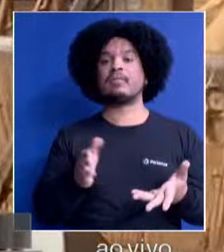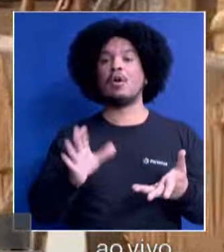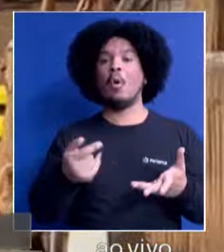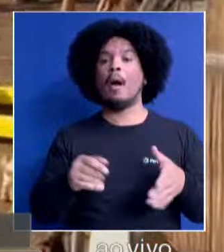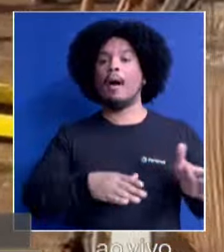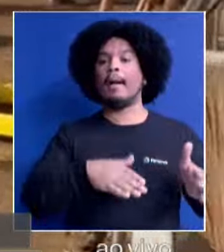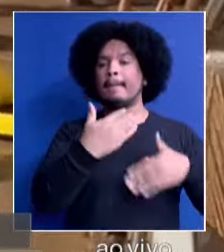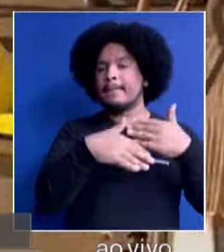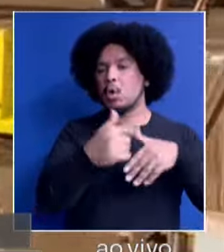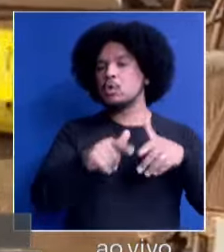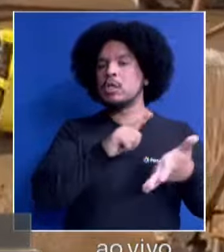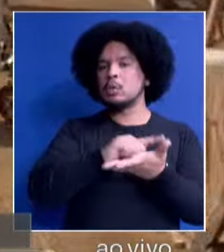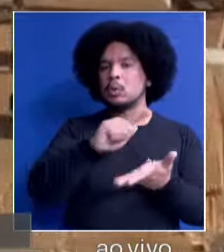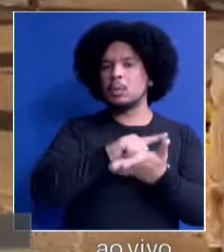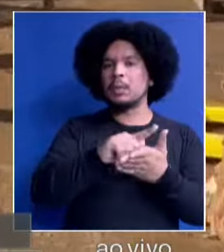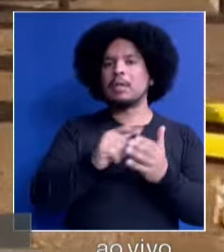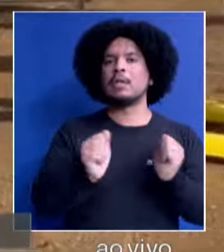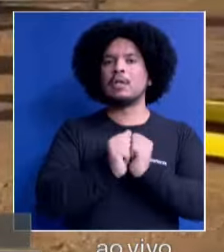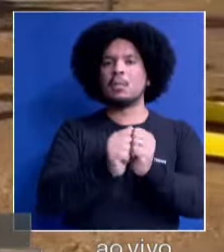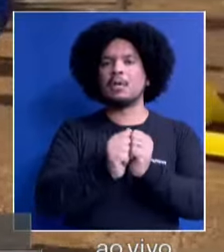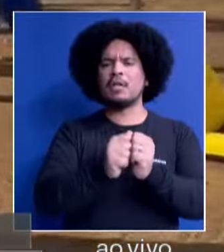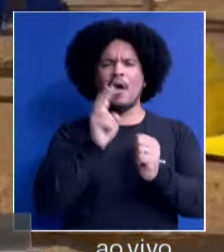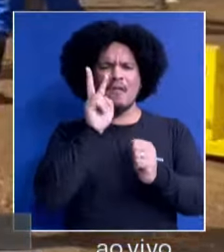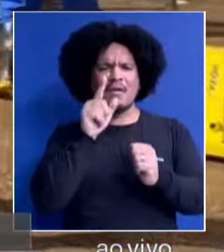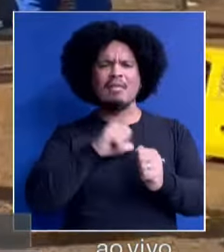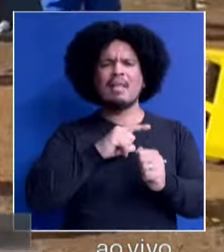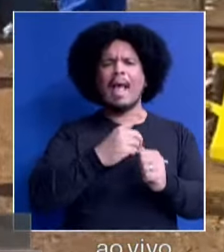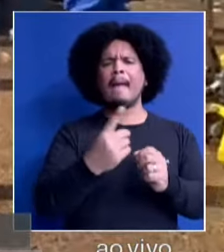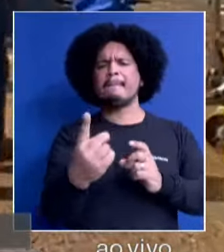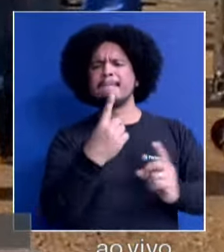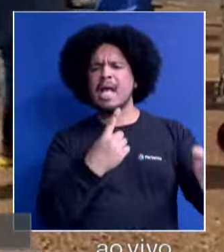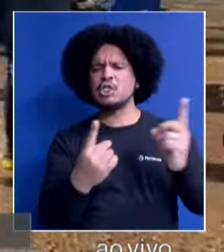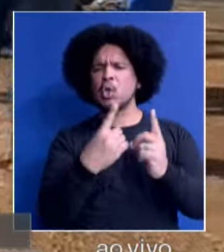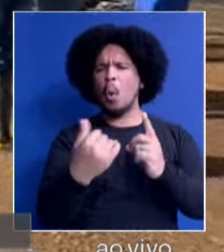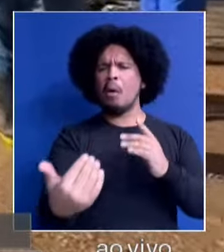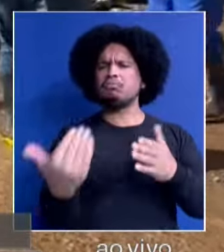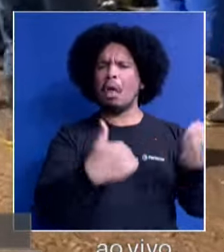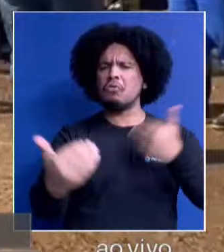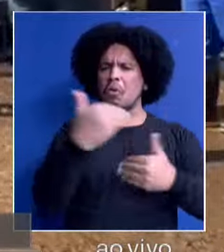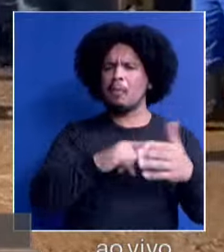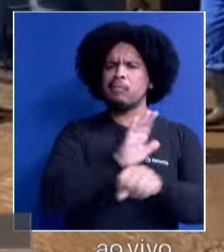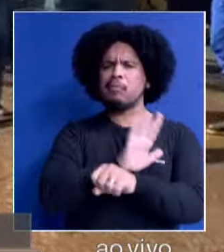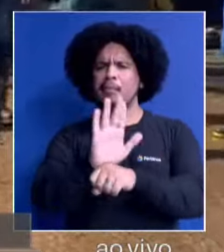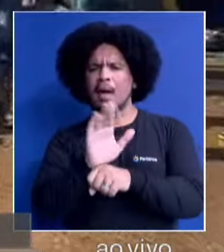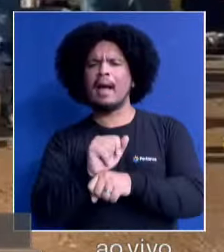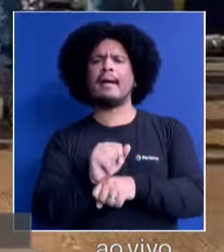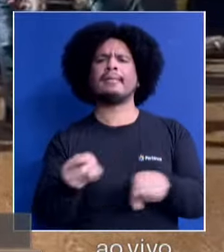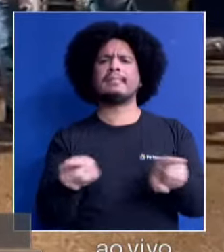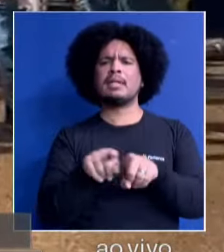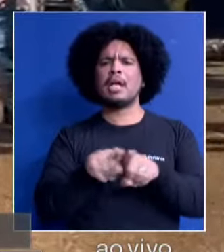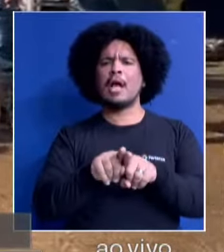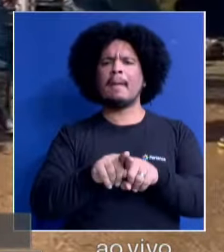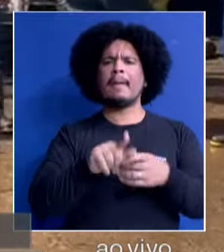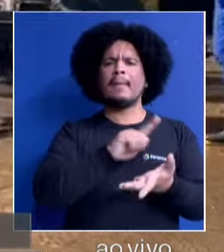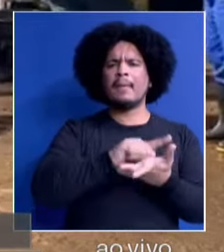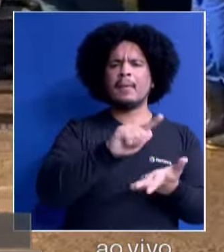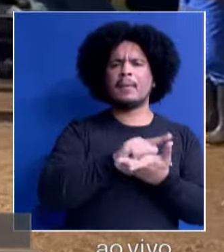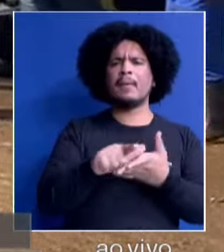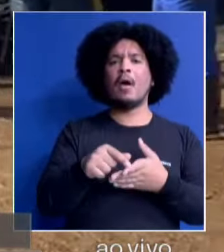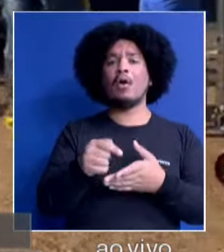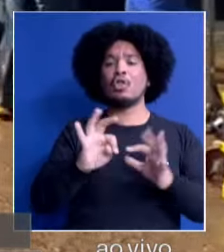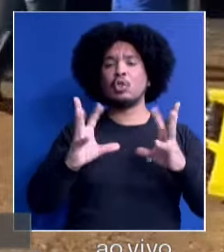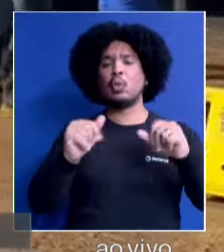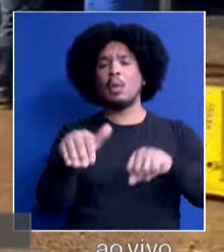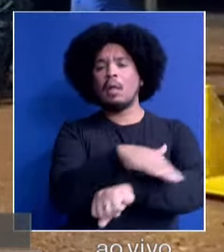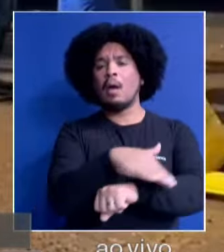limpeza. E junto a isso, eu vi que vieram pessoas aqui para ajudar vocês também, né? Pessoas colaborando com esse momento nessa fase. Toda essa rua